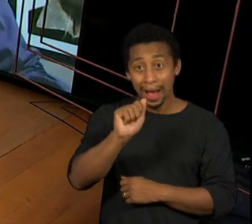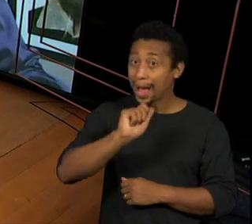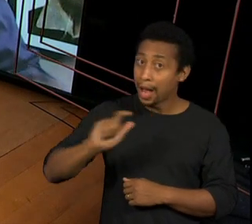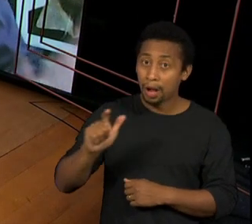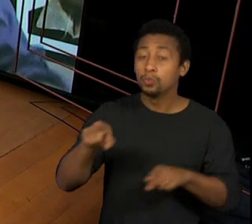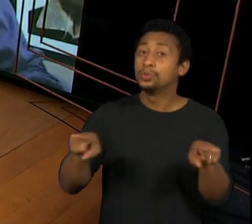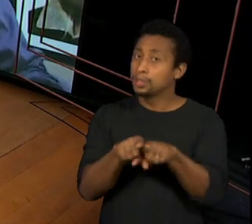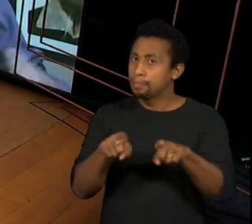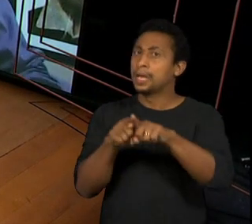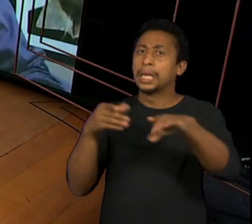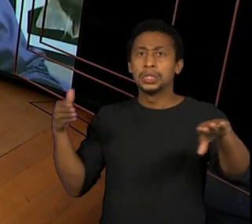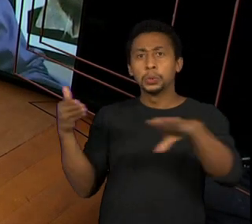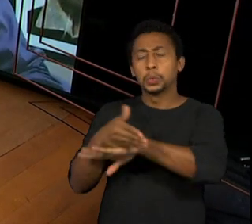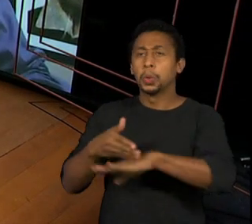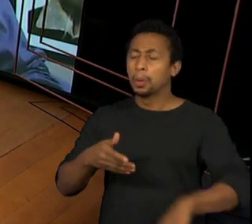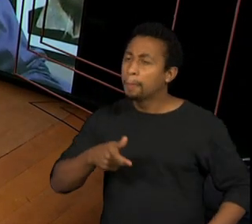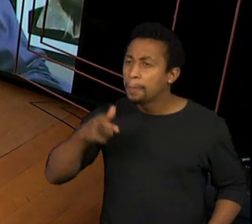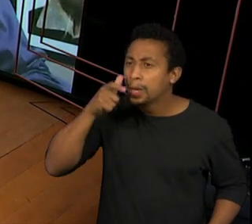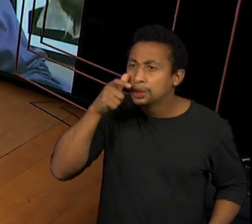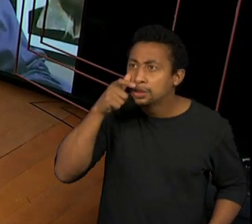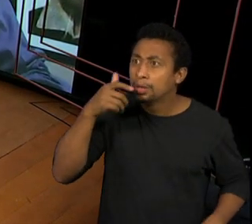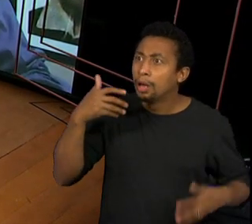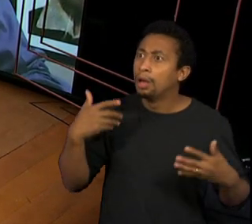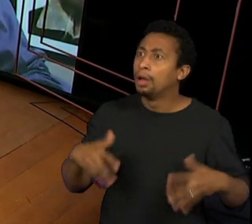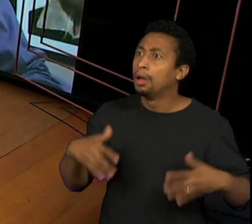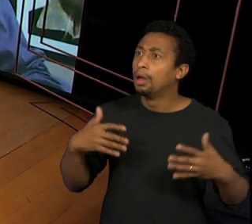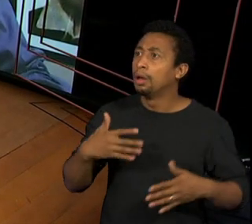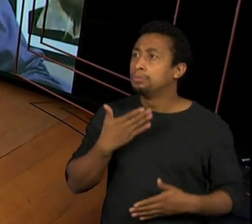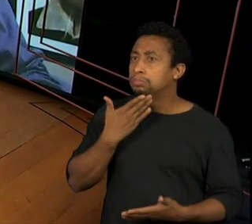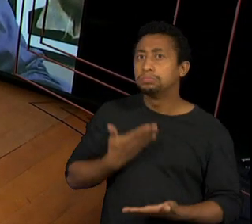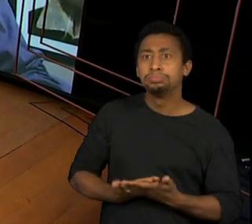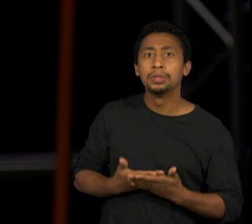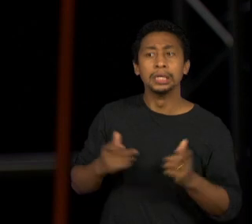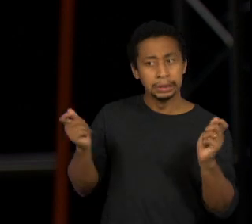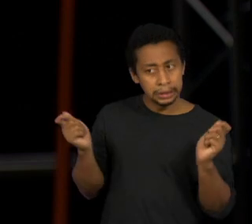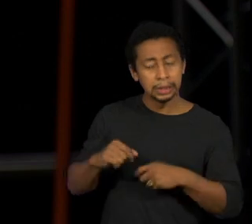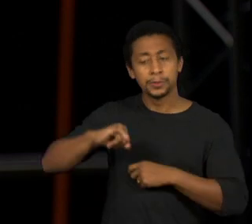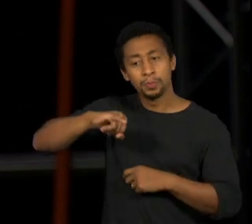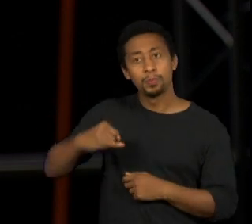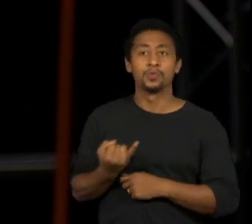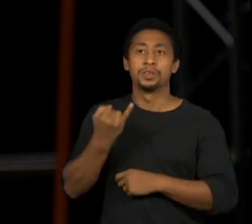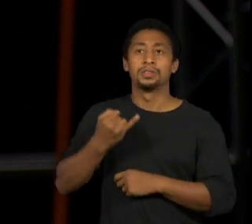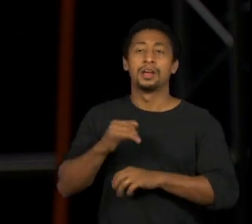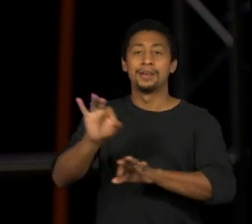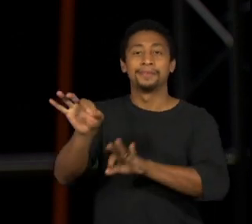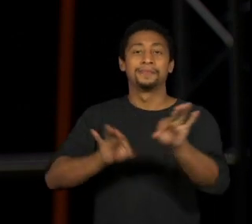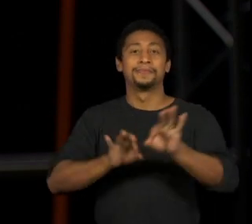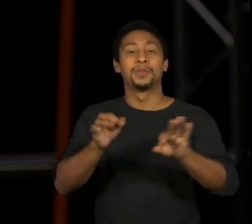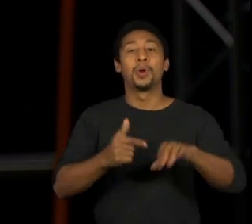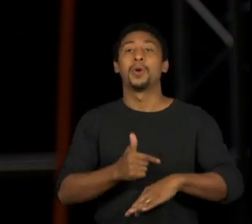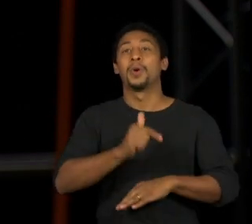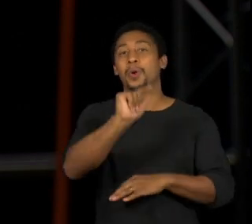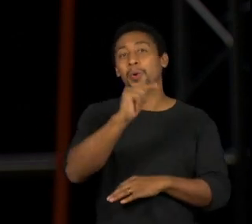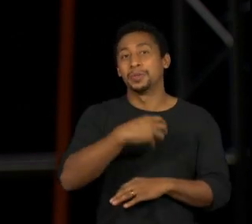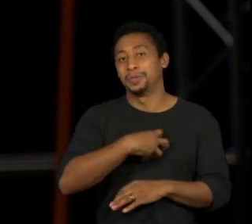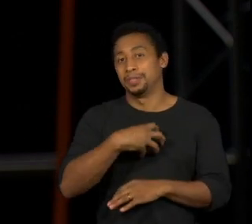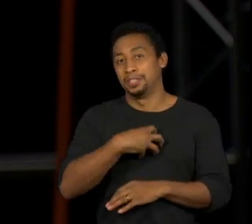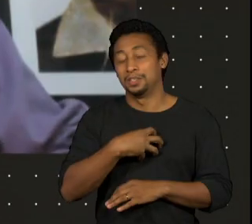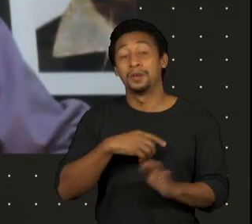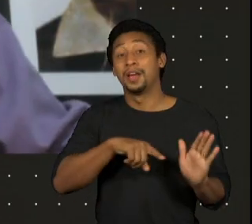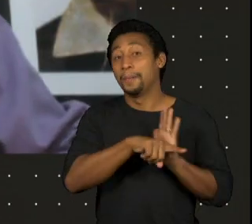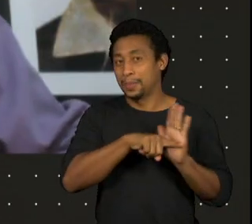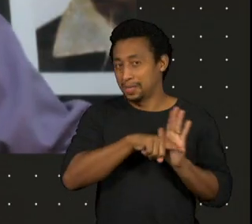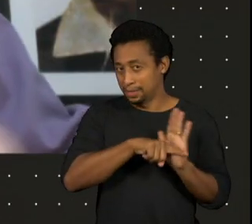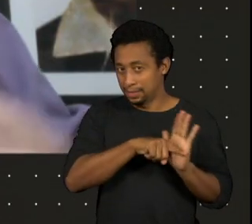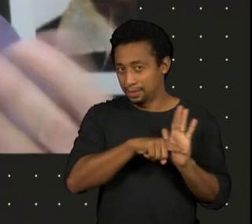impressionado e falou assim, olha, eu acho que isso tem matéria para a gente fazer uma outra coisa. E ele dizia, a pesquisa dele era o